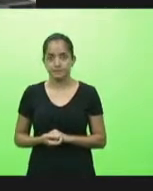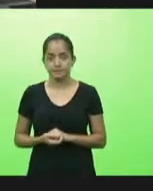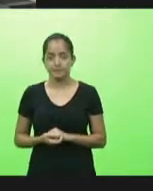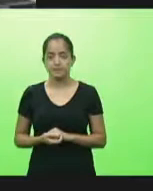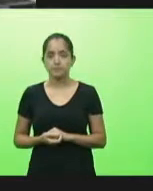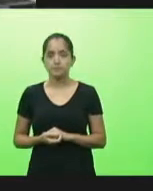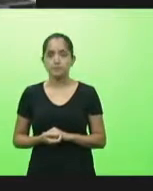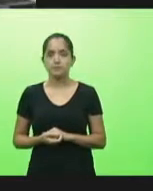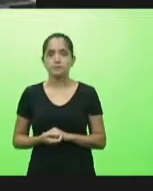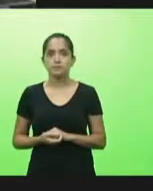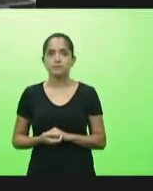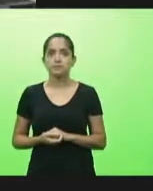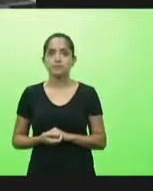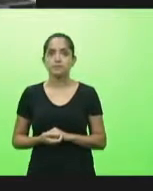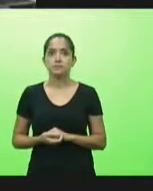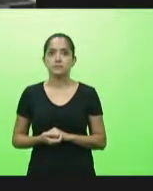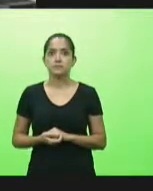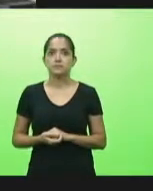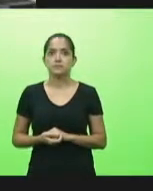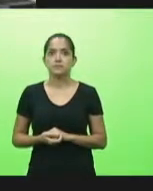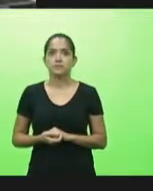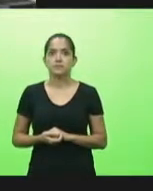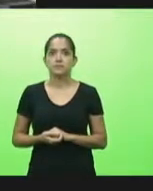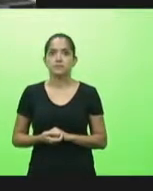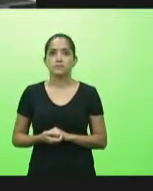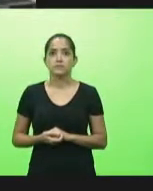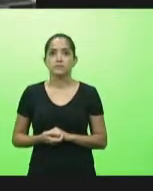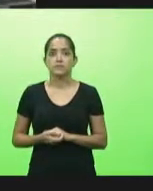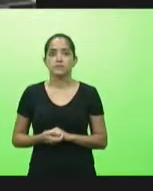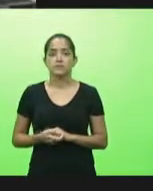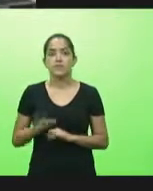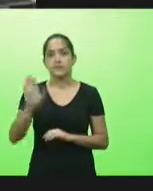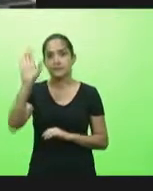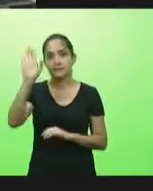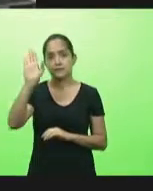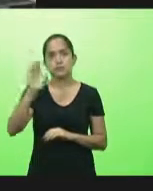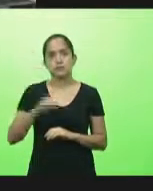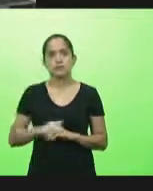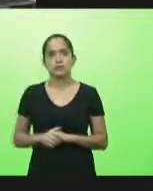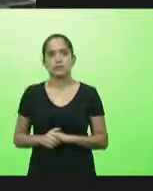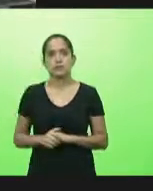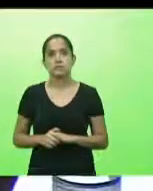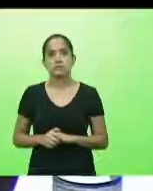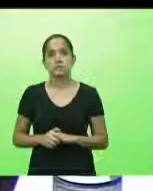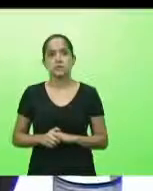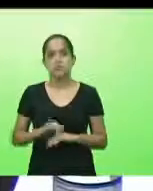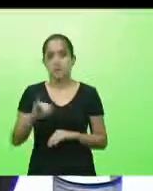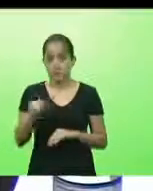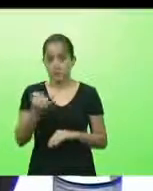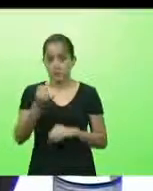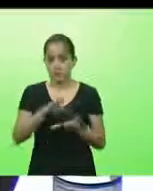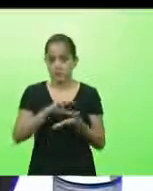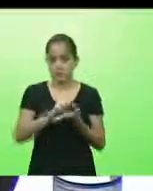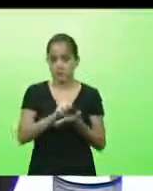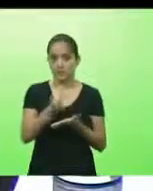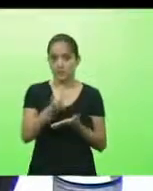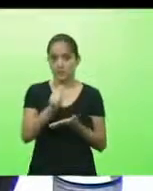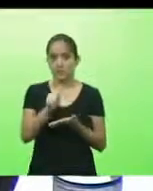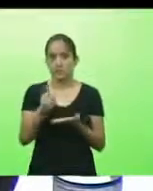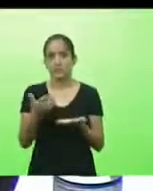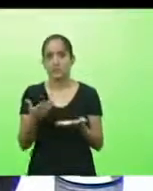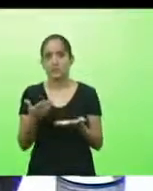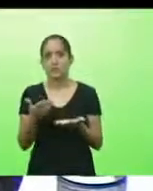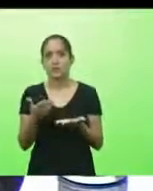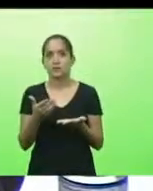acho que não é pela ordem não deve ser questão de ordem nesse momento só pra aproveitar que a gente tem os partidos não estão inscritos a gente tem um tempinho